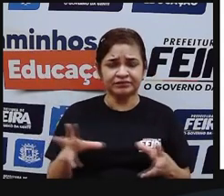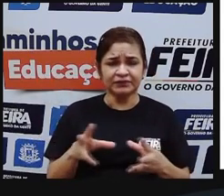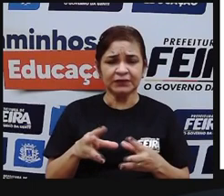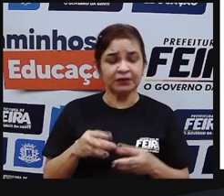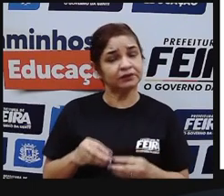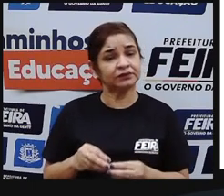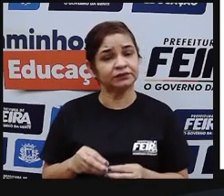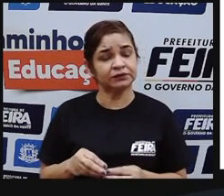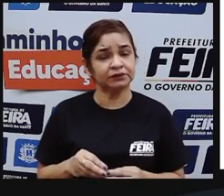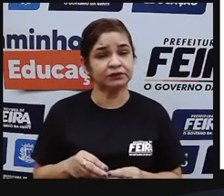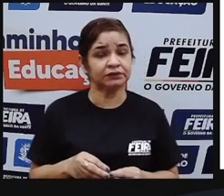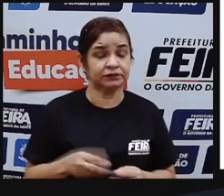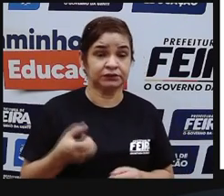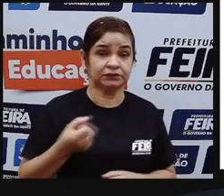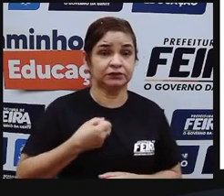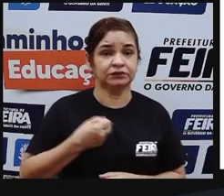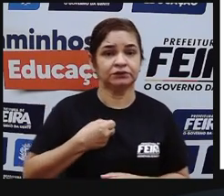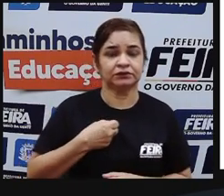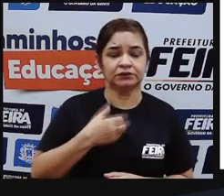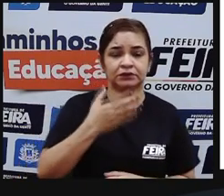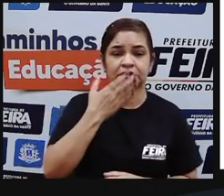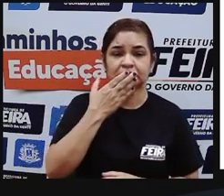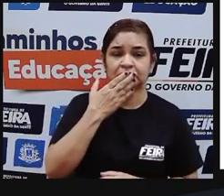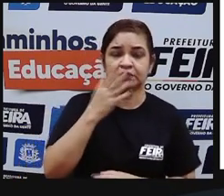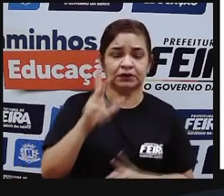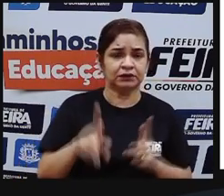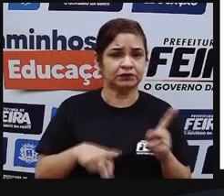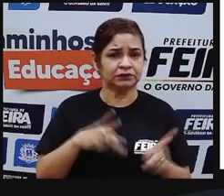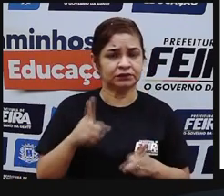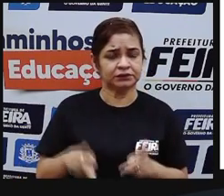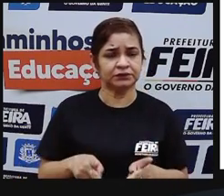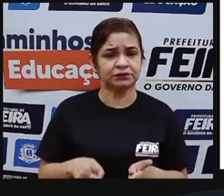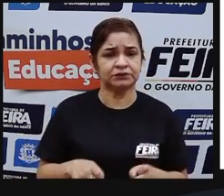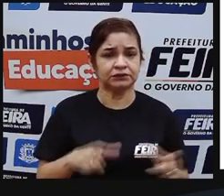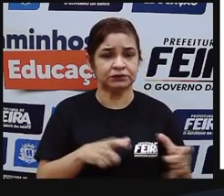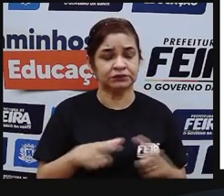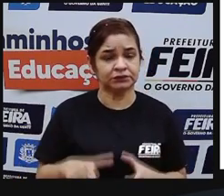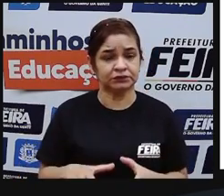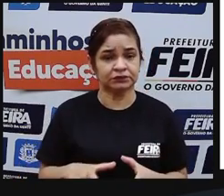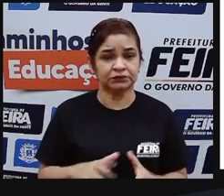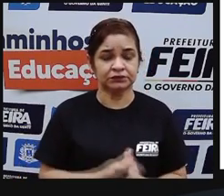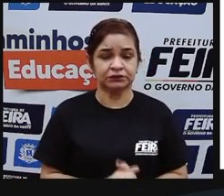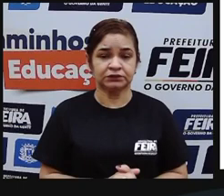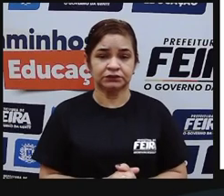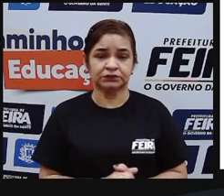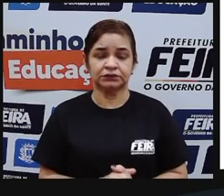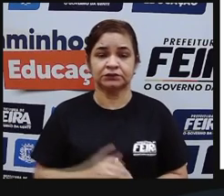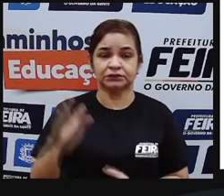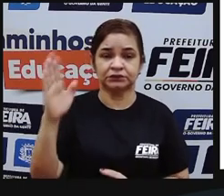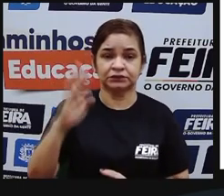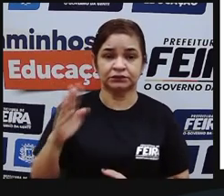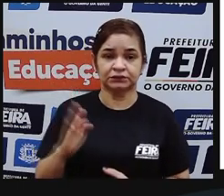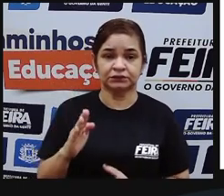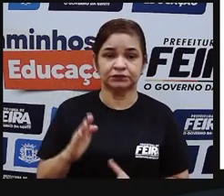quantitativo das populações indígenas que viviam nesse território que a gente chama de Brasil?